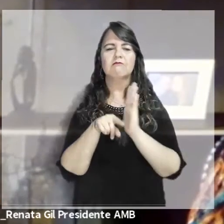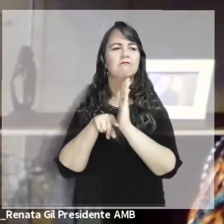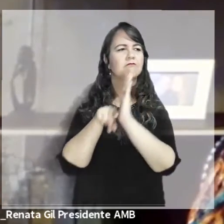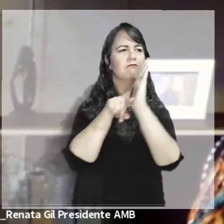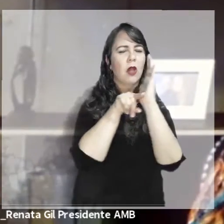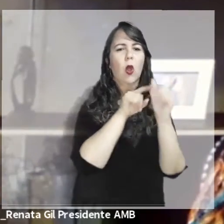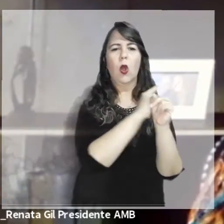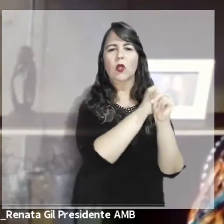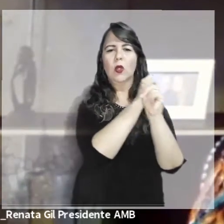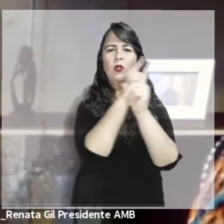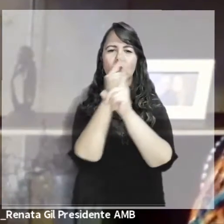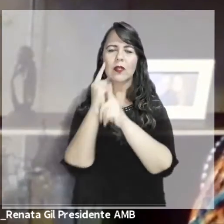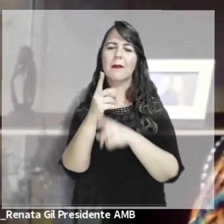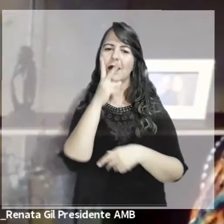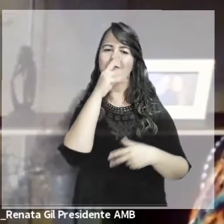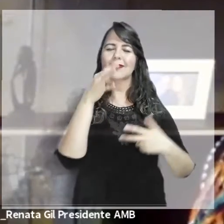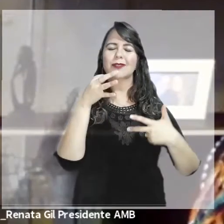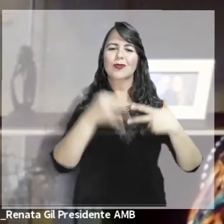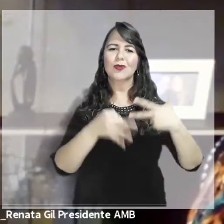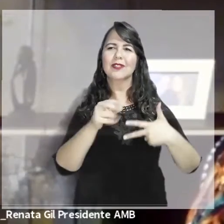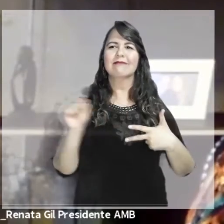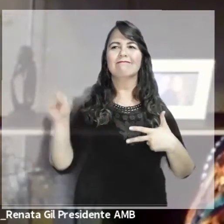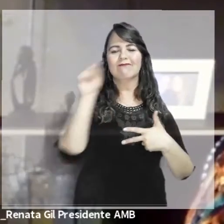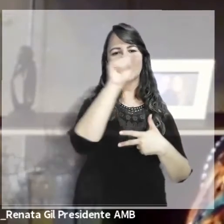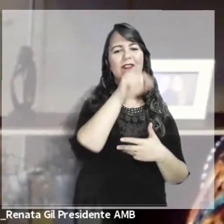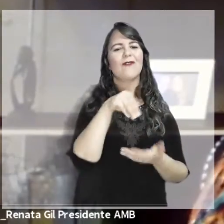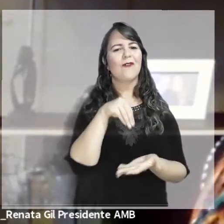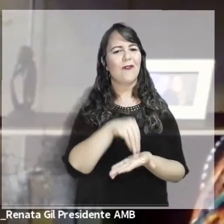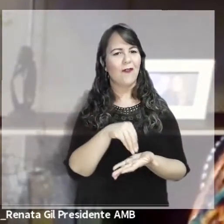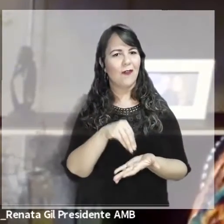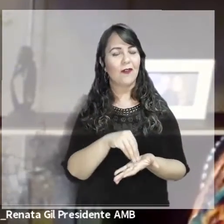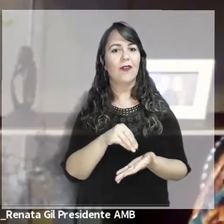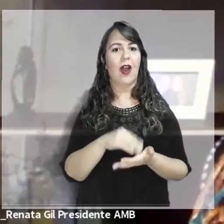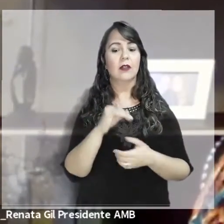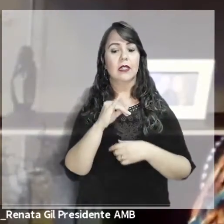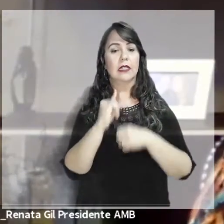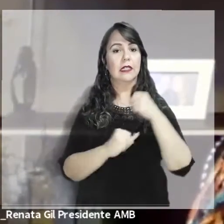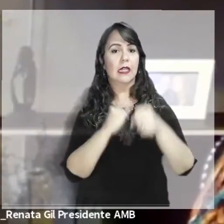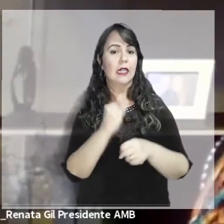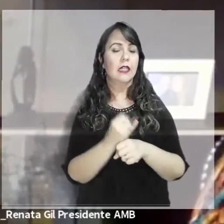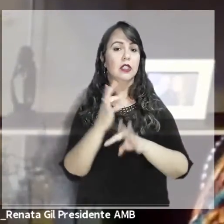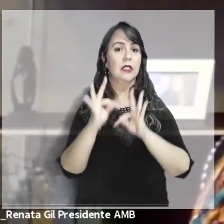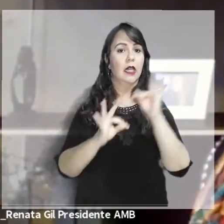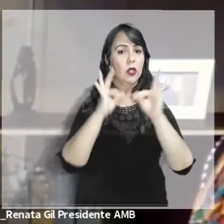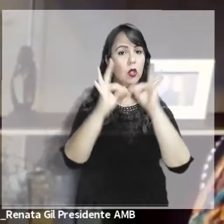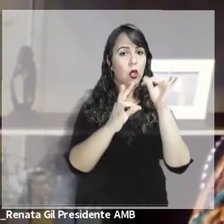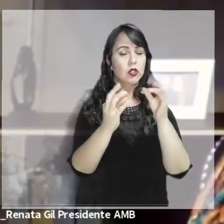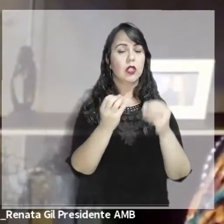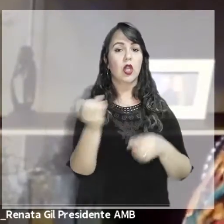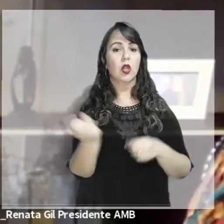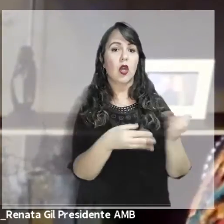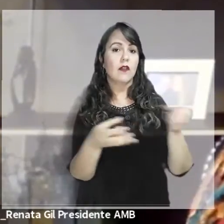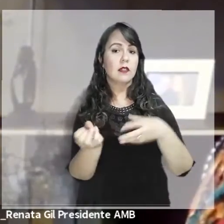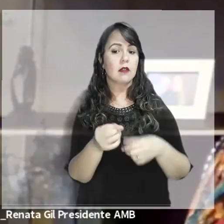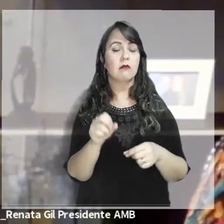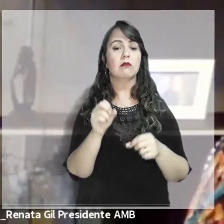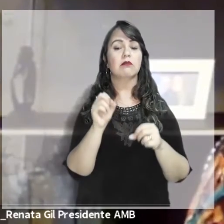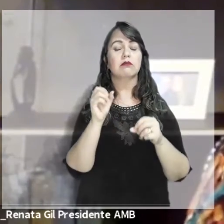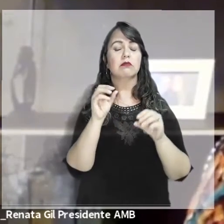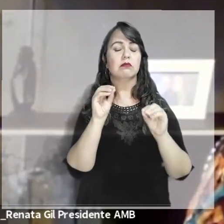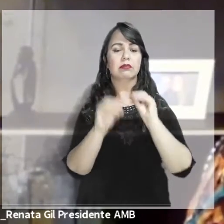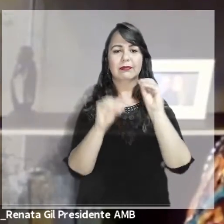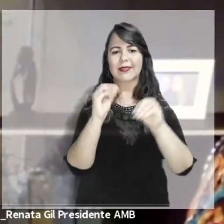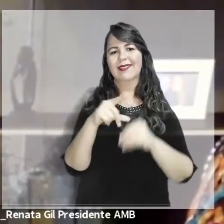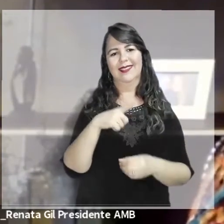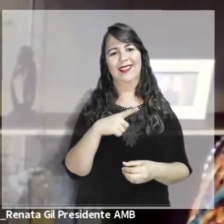coordenada pelo ministro Salomão, quem somos, a magistratura que queremos, mas também na pesquisa da MB realizada no mesmo ano